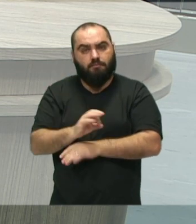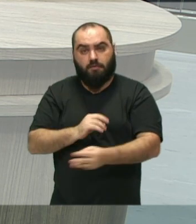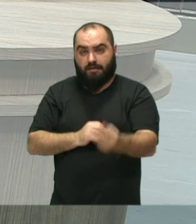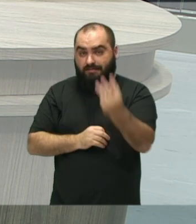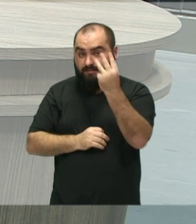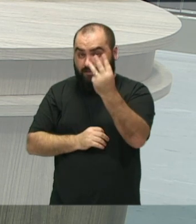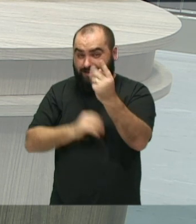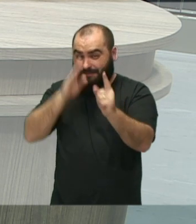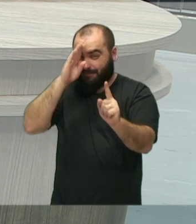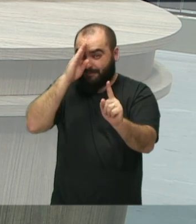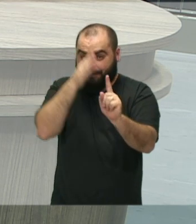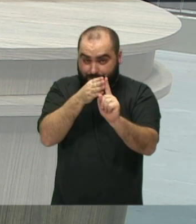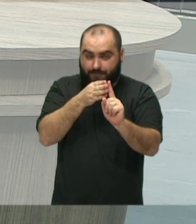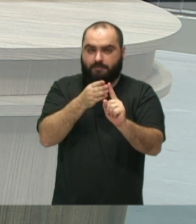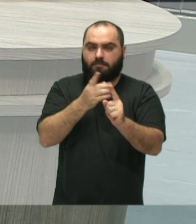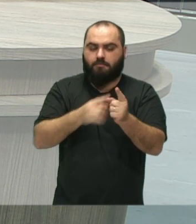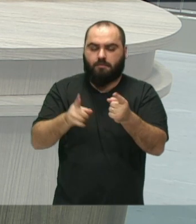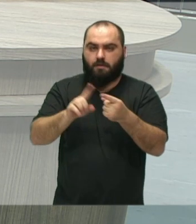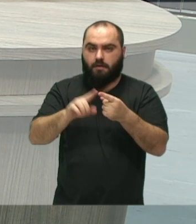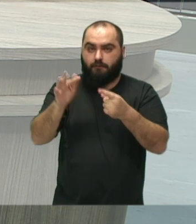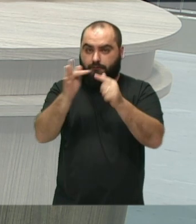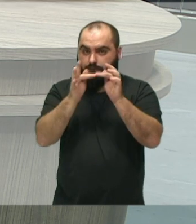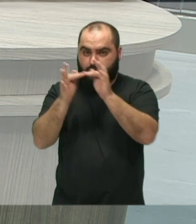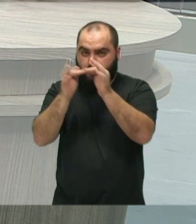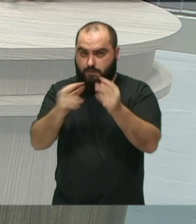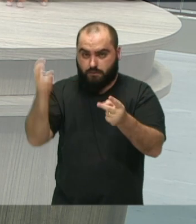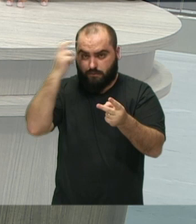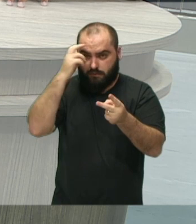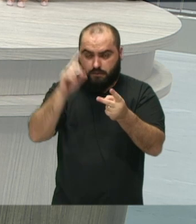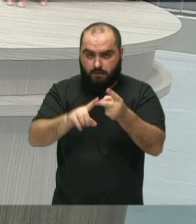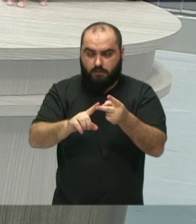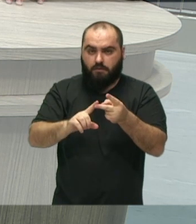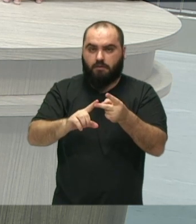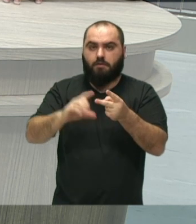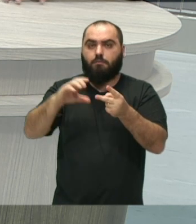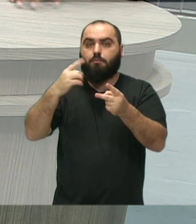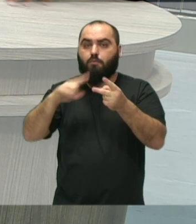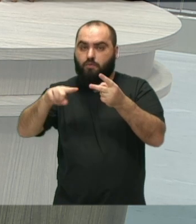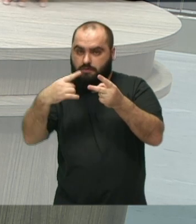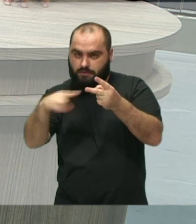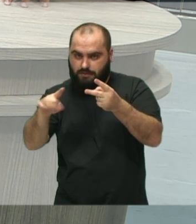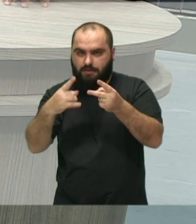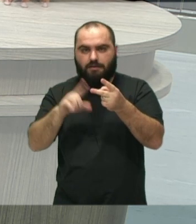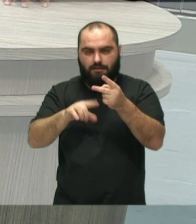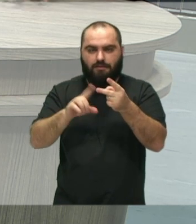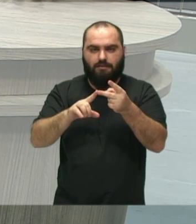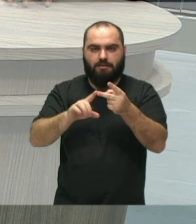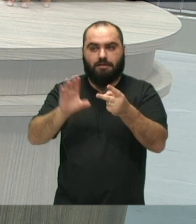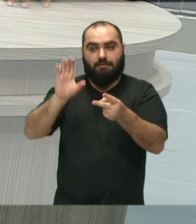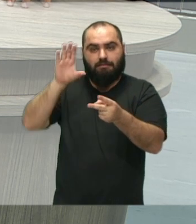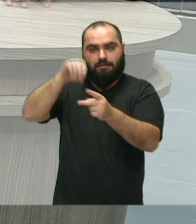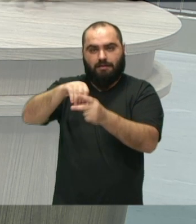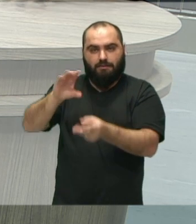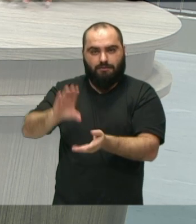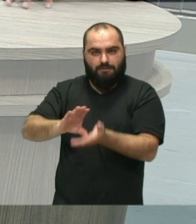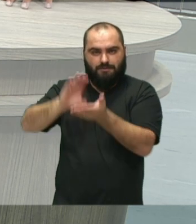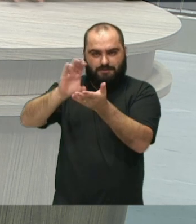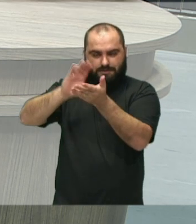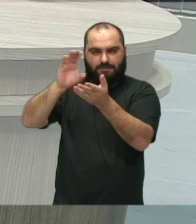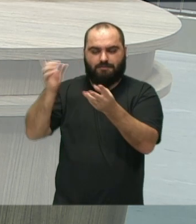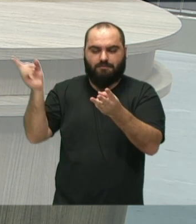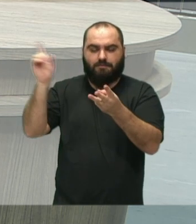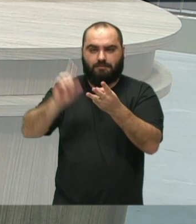principais que atuam, né? A Fundação Cultural de Itajaí, a Câmara Setorial de Música, que faz parte do Conselho Municipal de Políticas